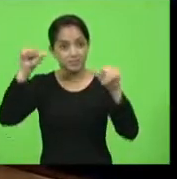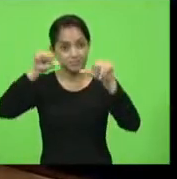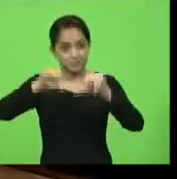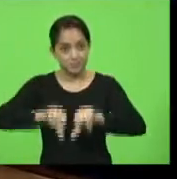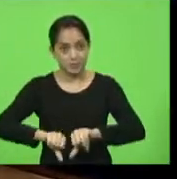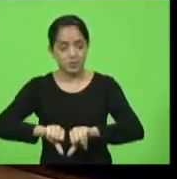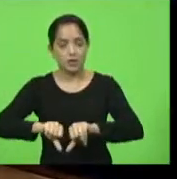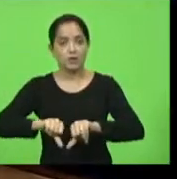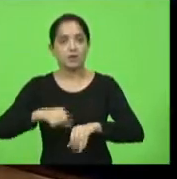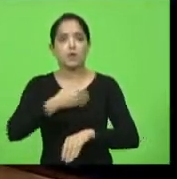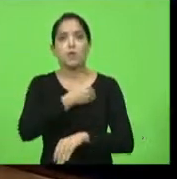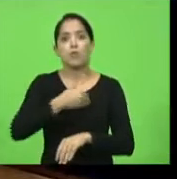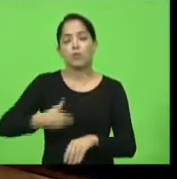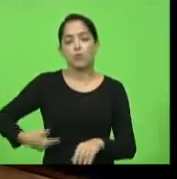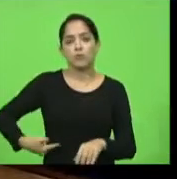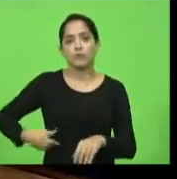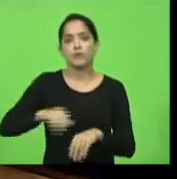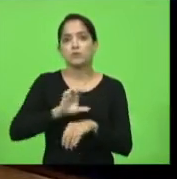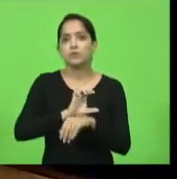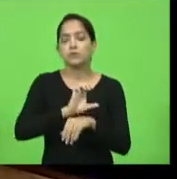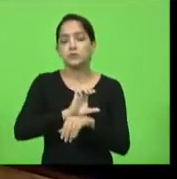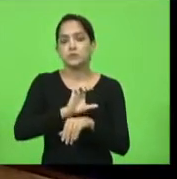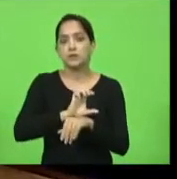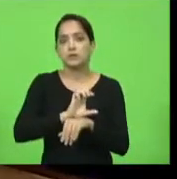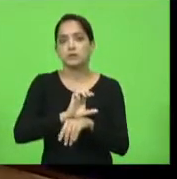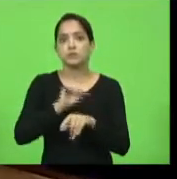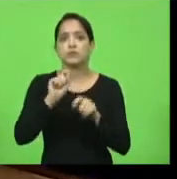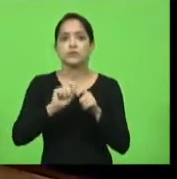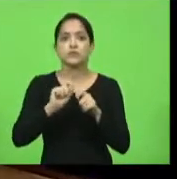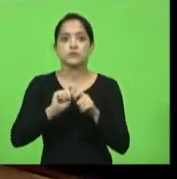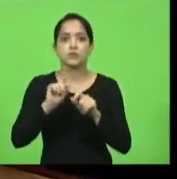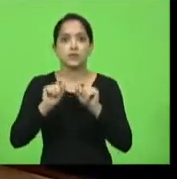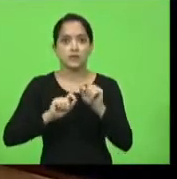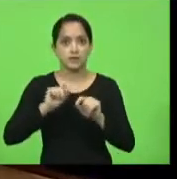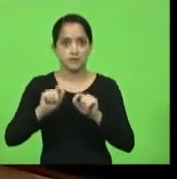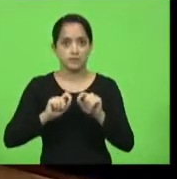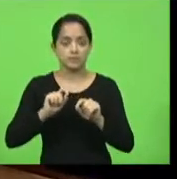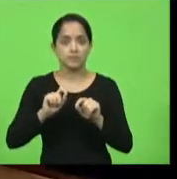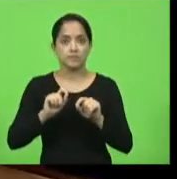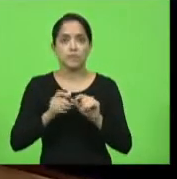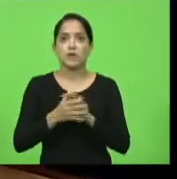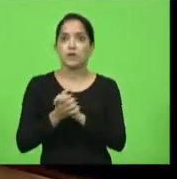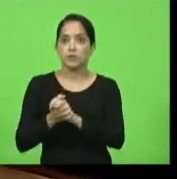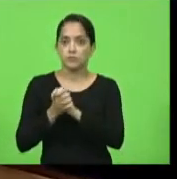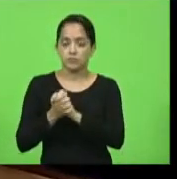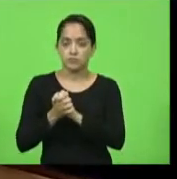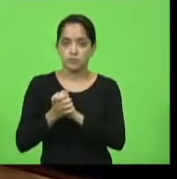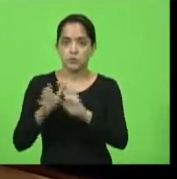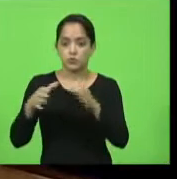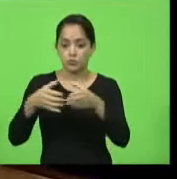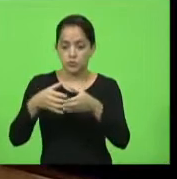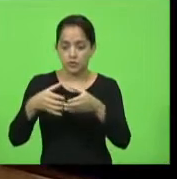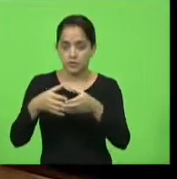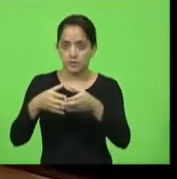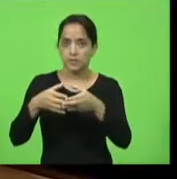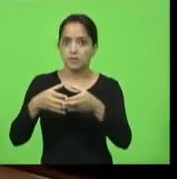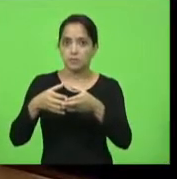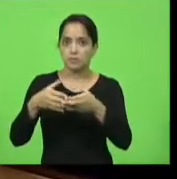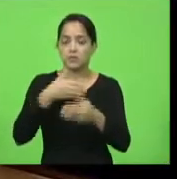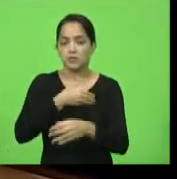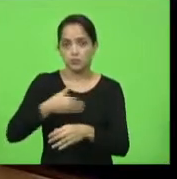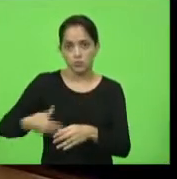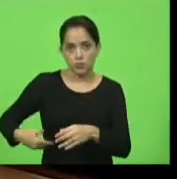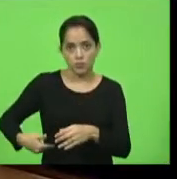do Estado já tem tomado, e eu quero aqui cumprimentar a toda a equipe do governo, que se deslocou